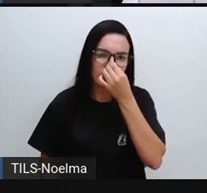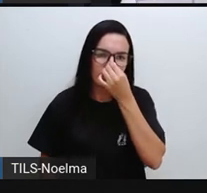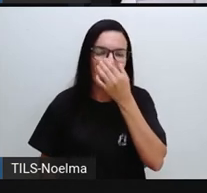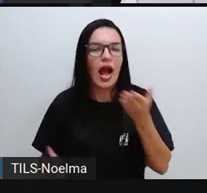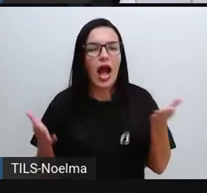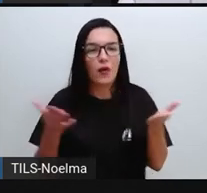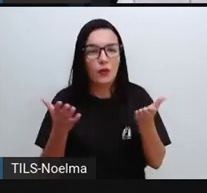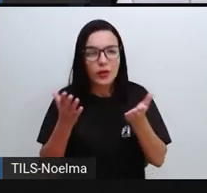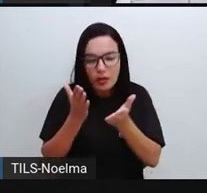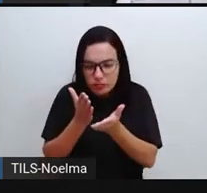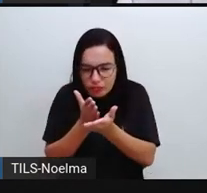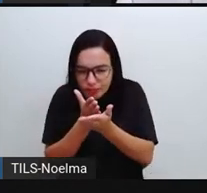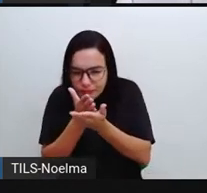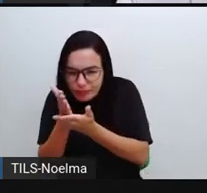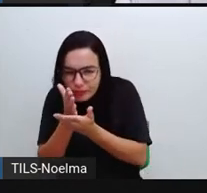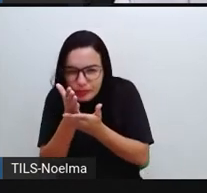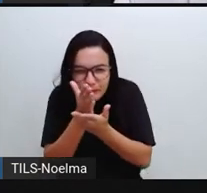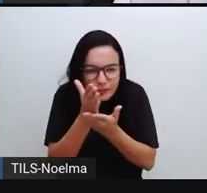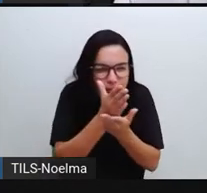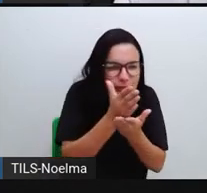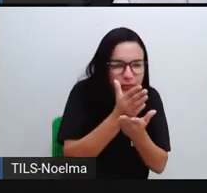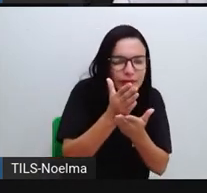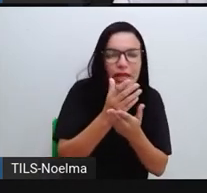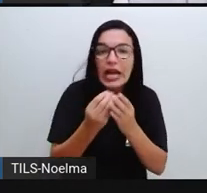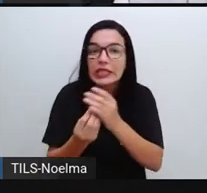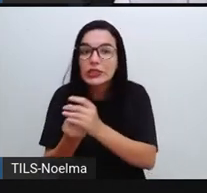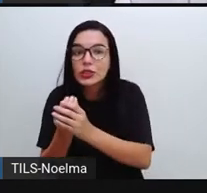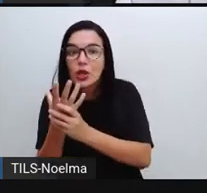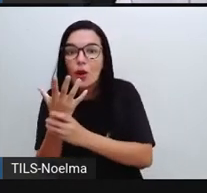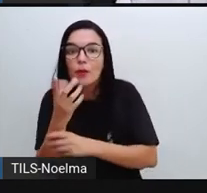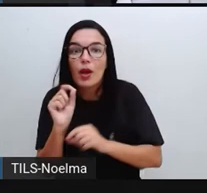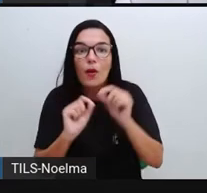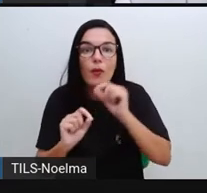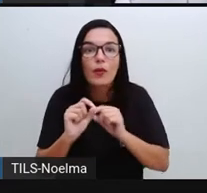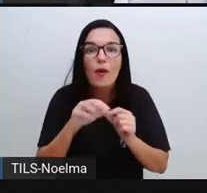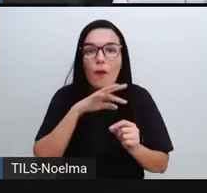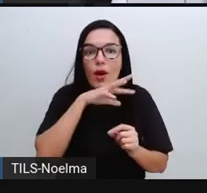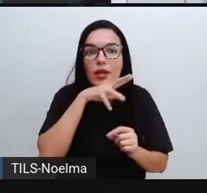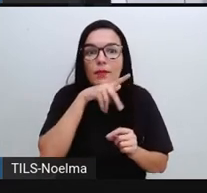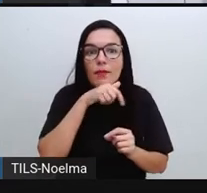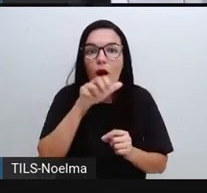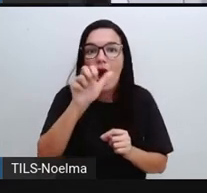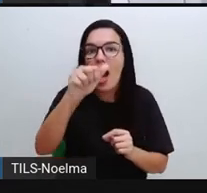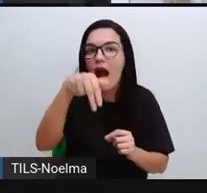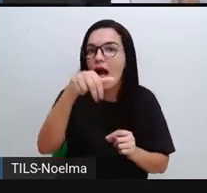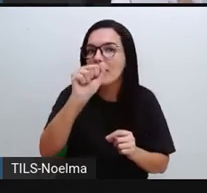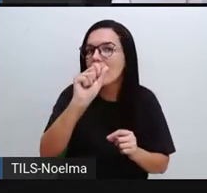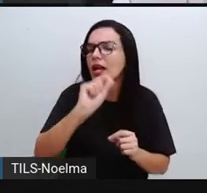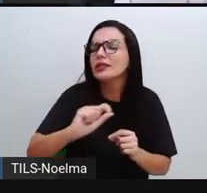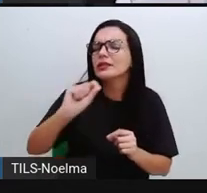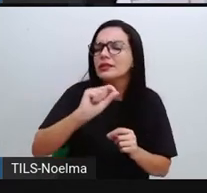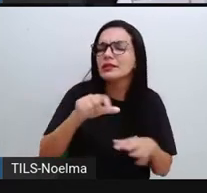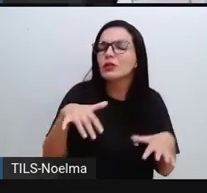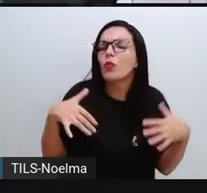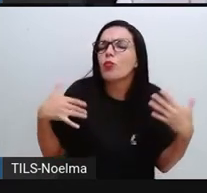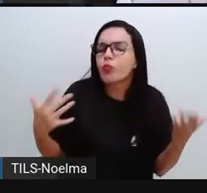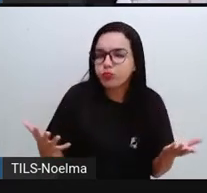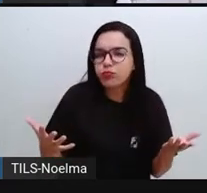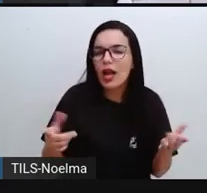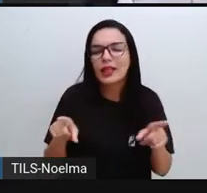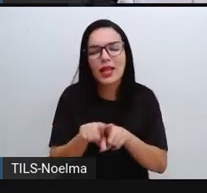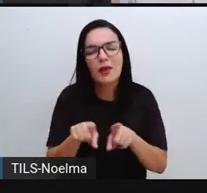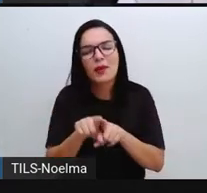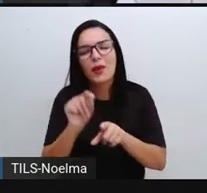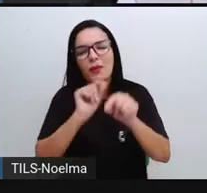seguir as pistas pra gente descobrir qual é o animal de Ana. E a gente vai acabar descobrindo também